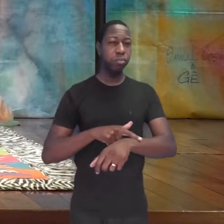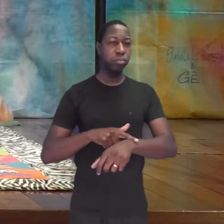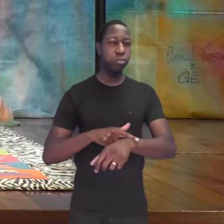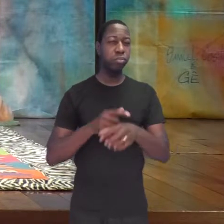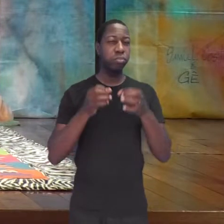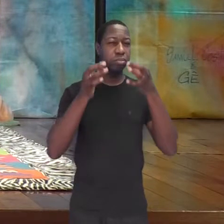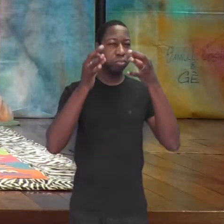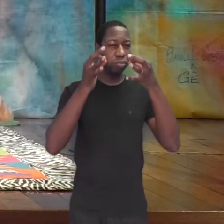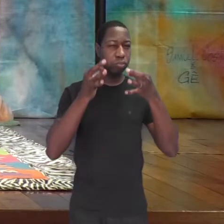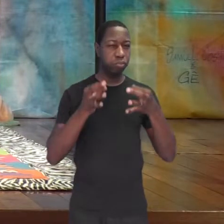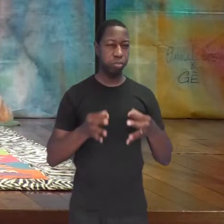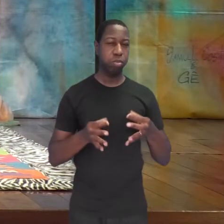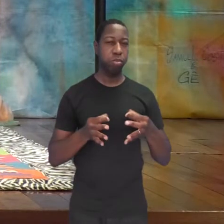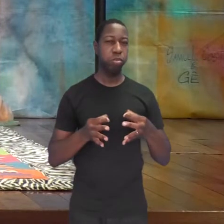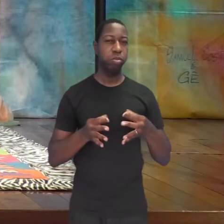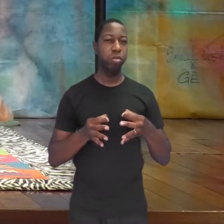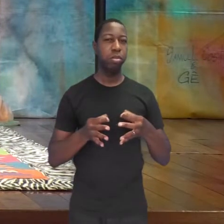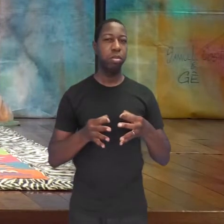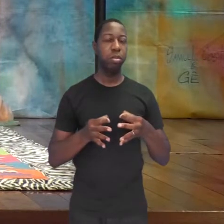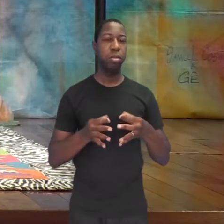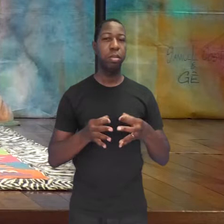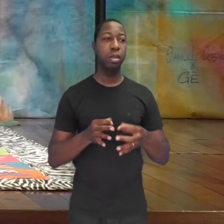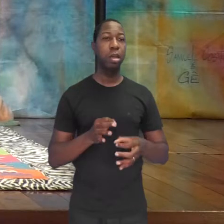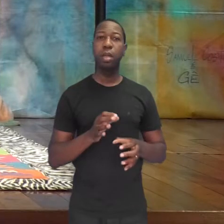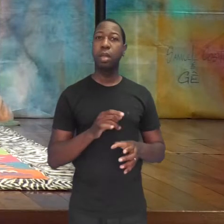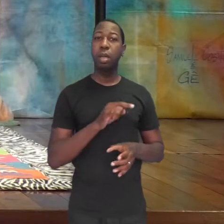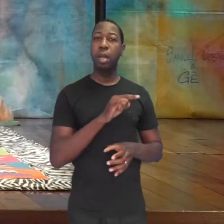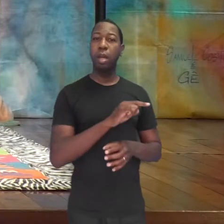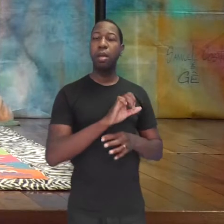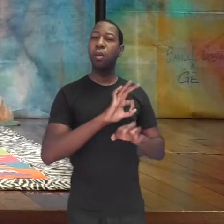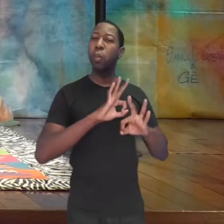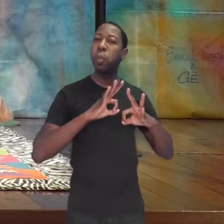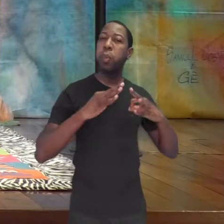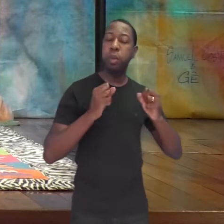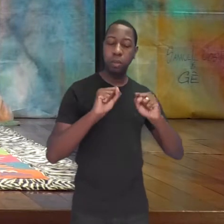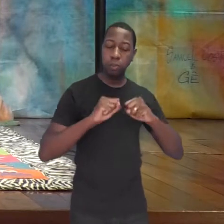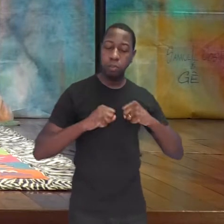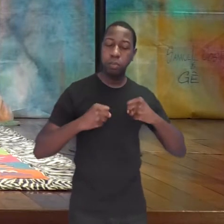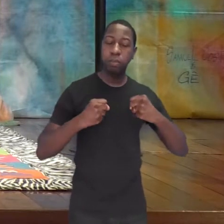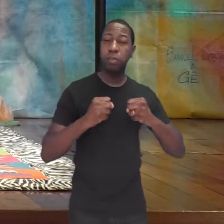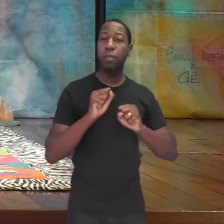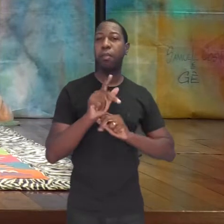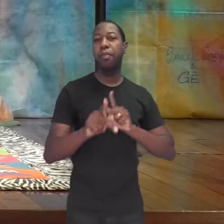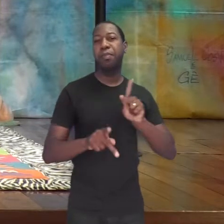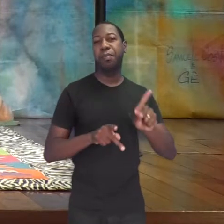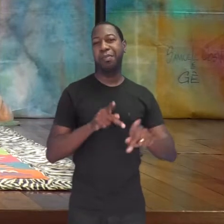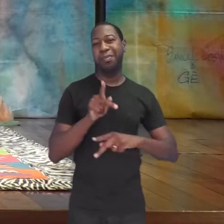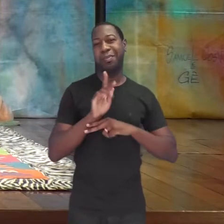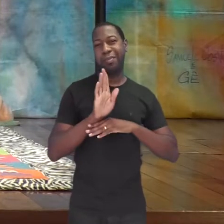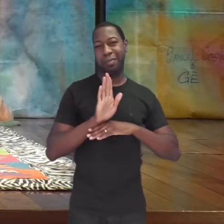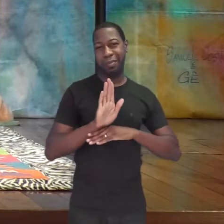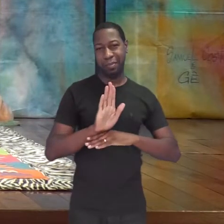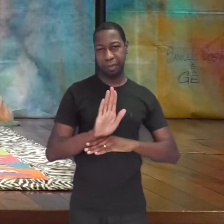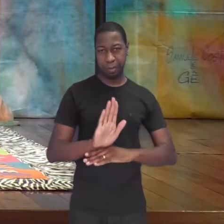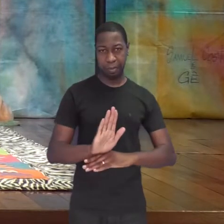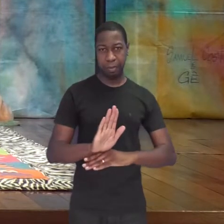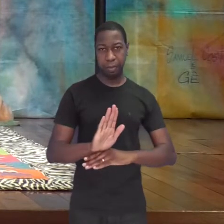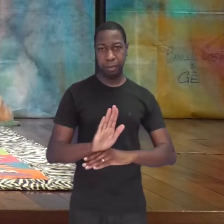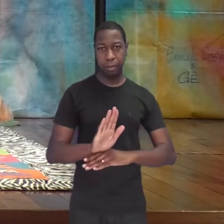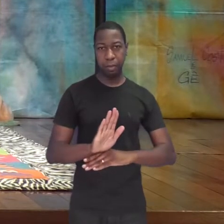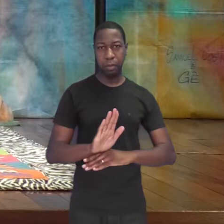honesto, tudo que ele fazia era para o bem do seu povo. Mas